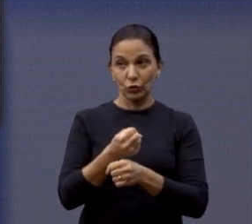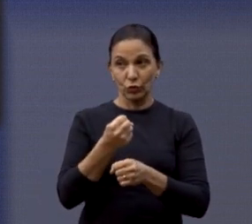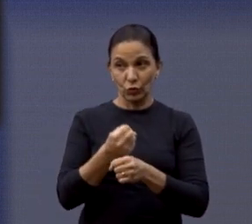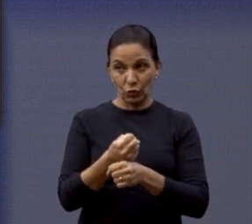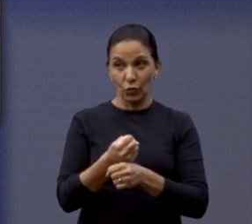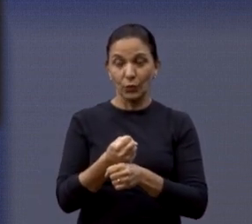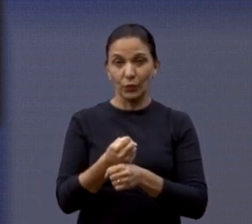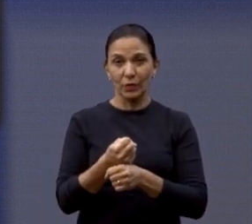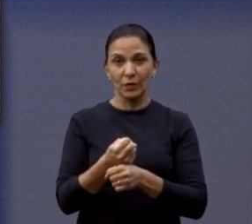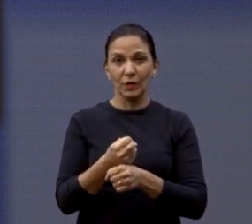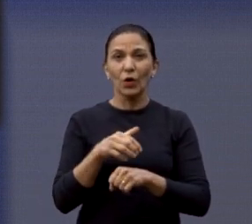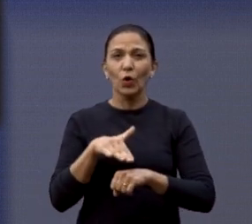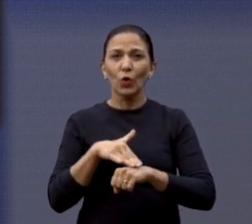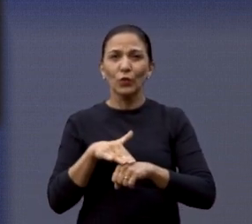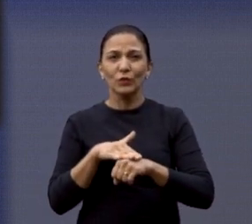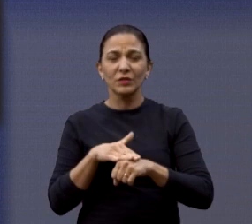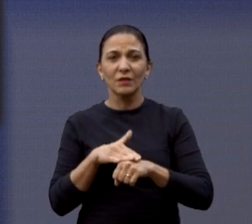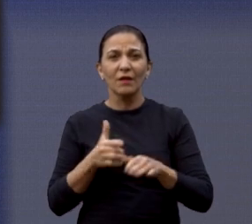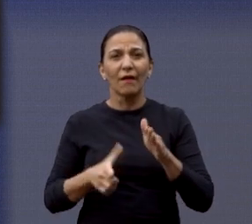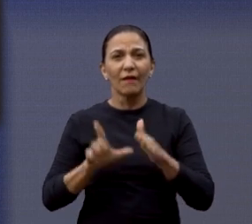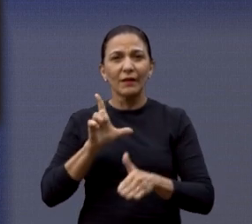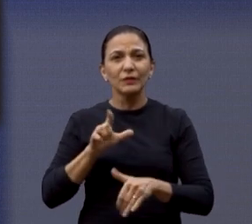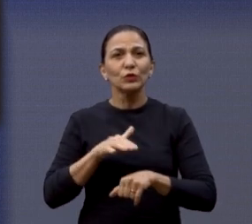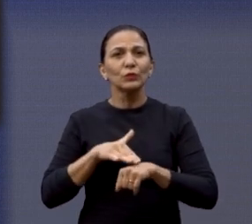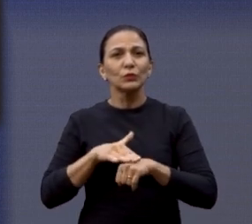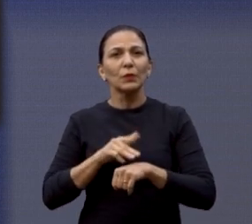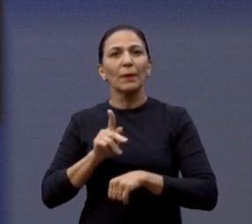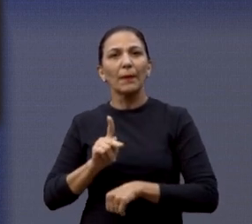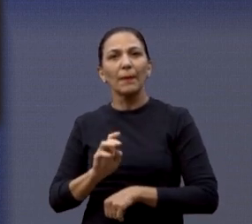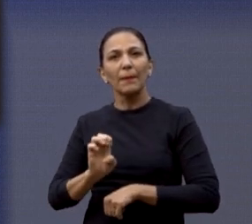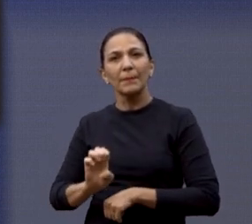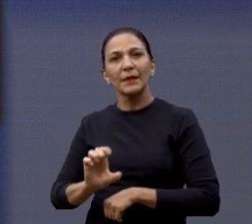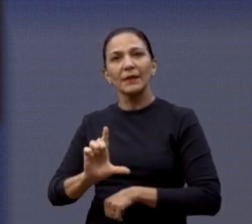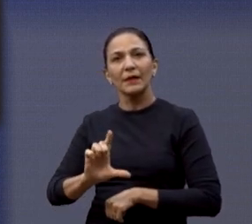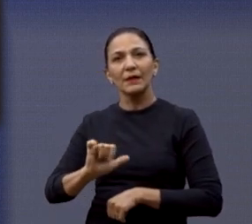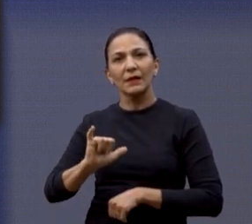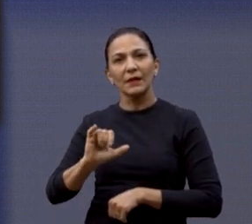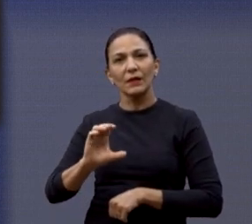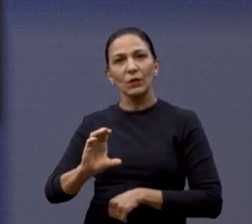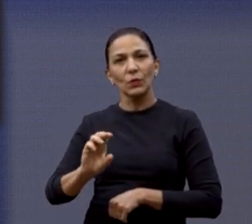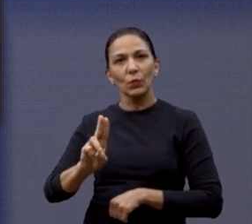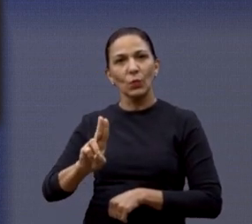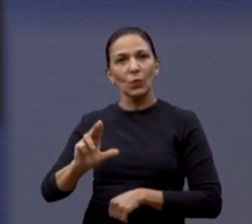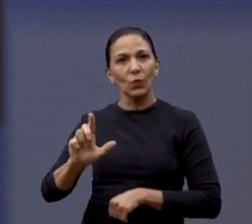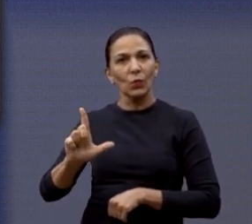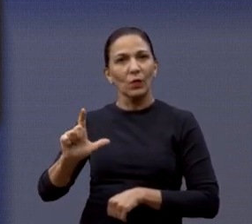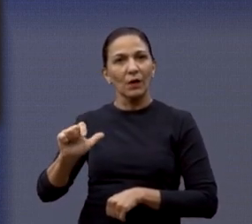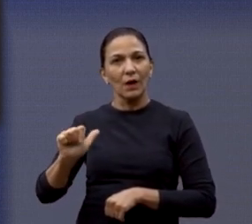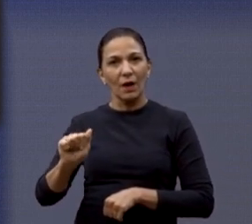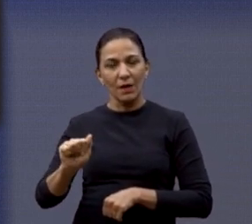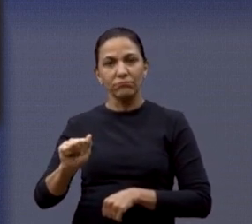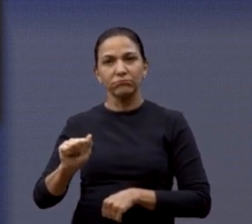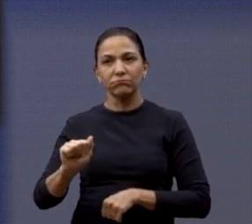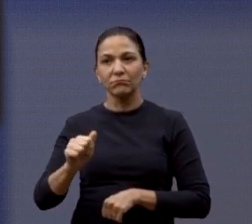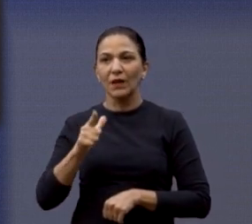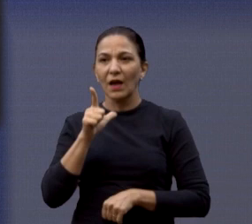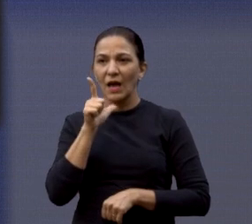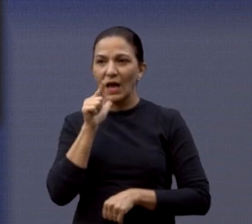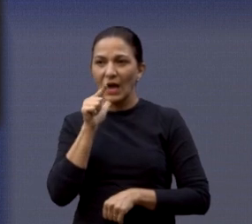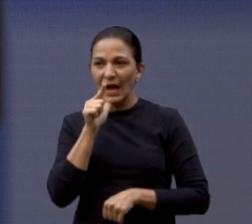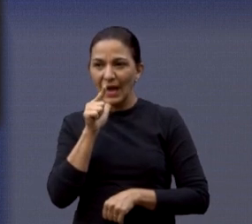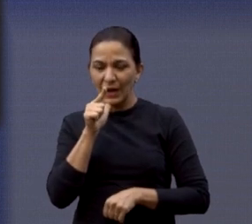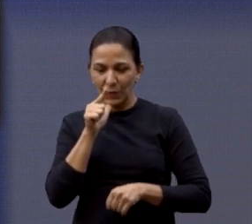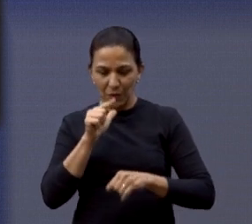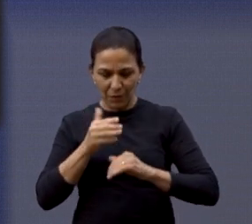atrás, com película, e estão essas condições lá, água parada, como vocês podem estar olhando